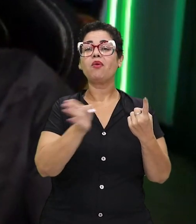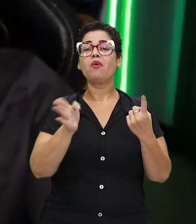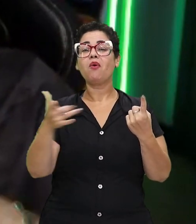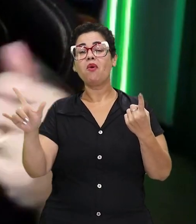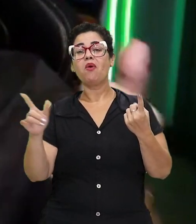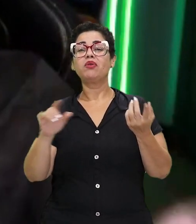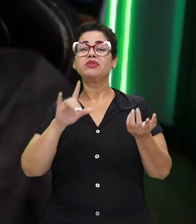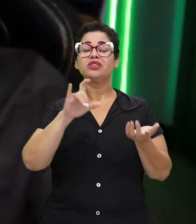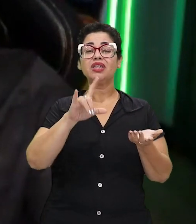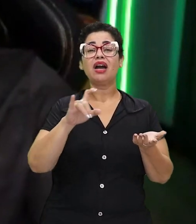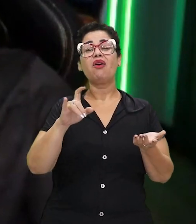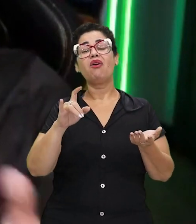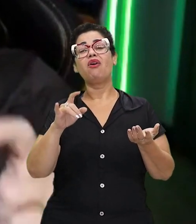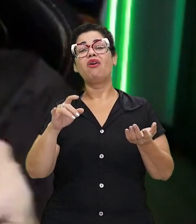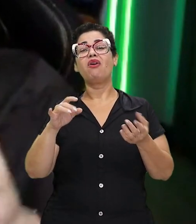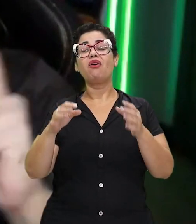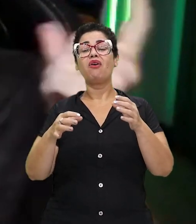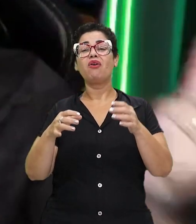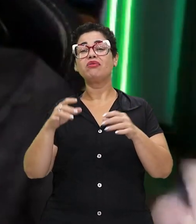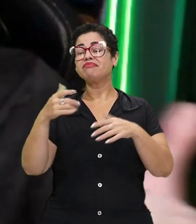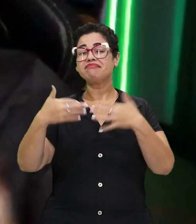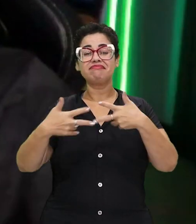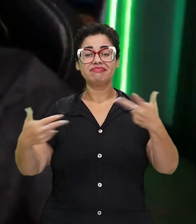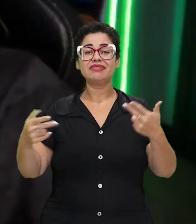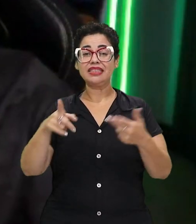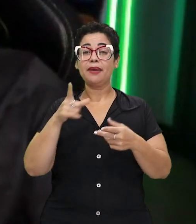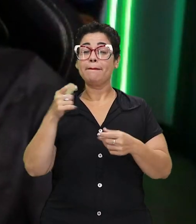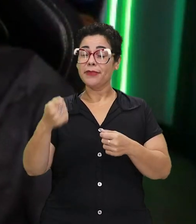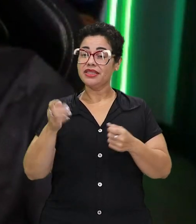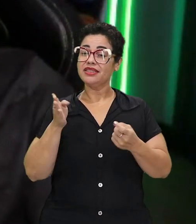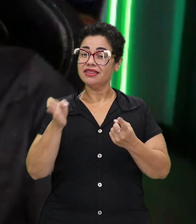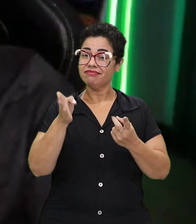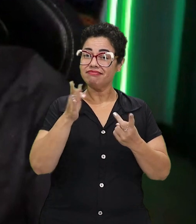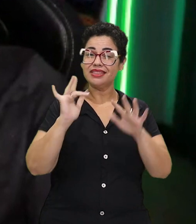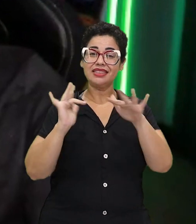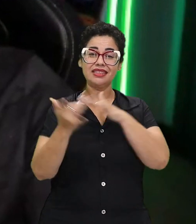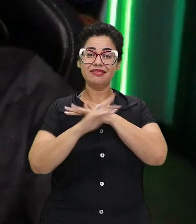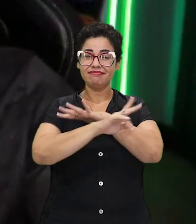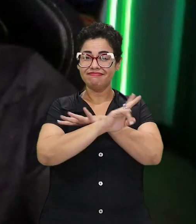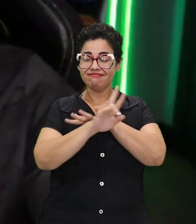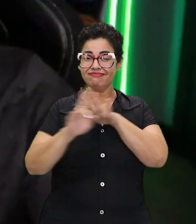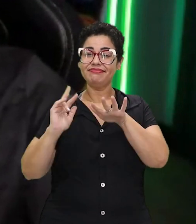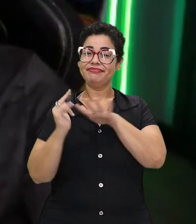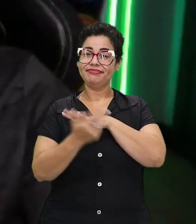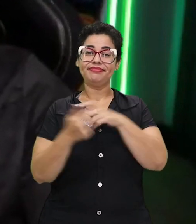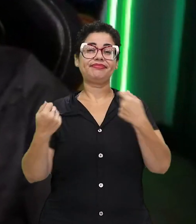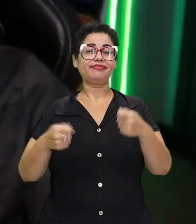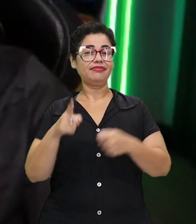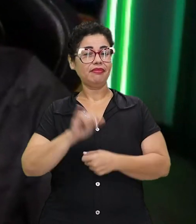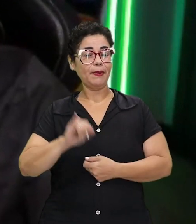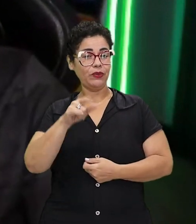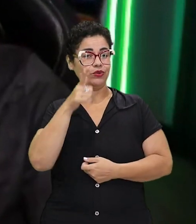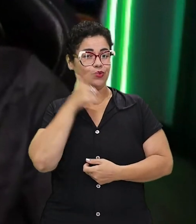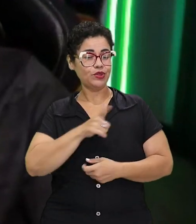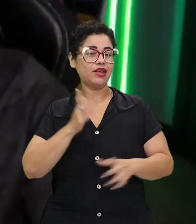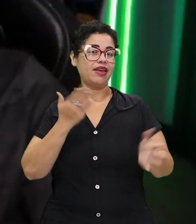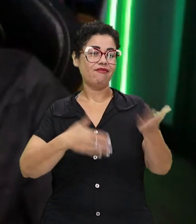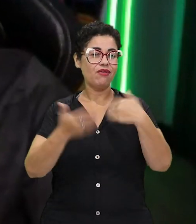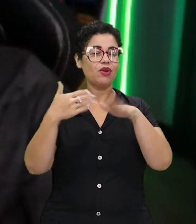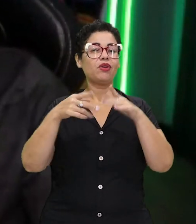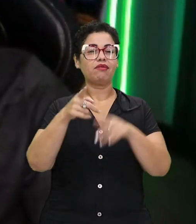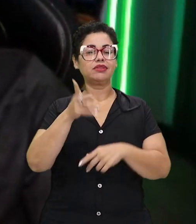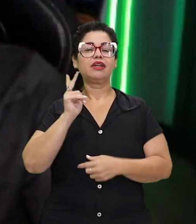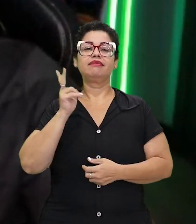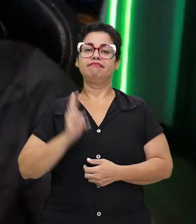plataformas. TikTok, Instagram. Então, eu acho que você tem que estar presente em todas. E o mais importante, na minha opinião, para continuar evoluindo,